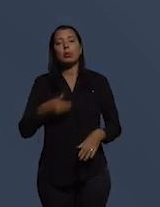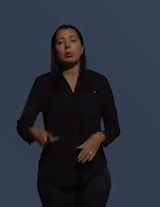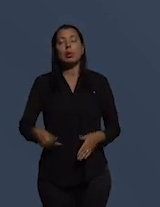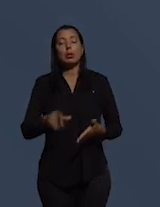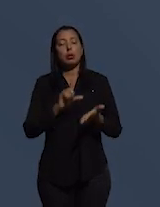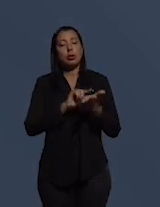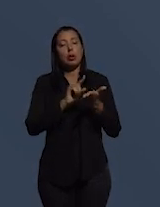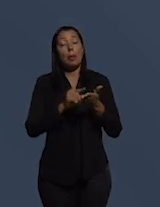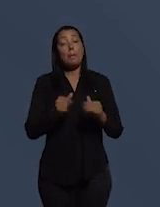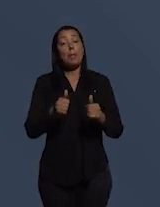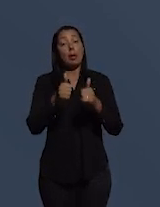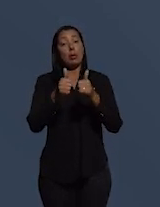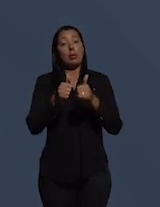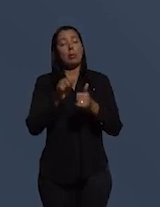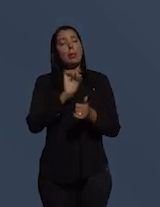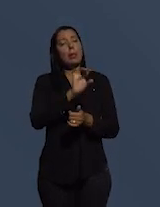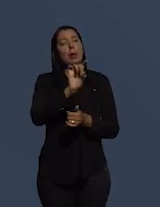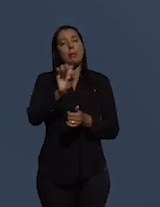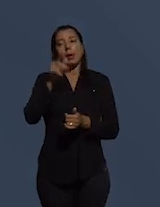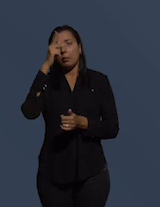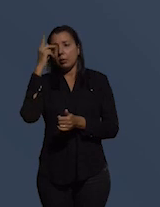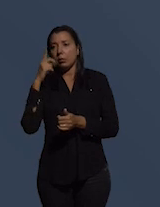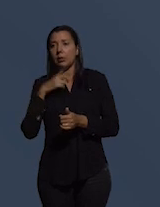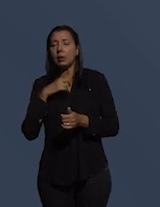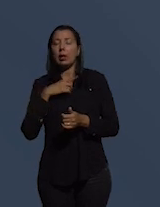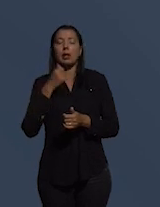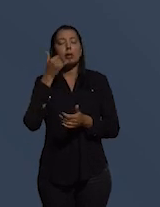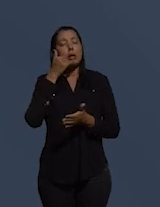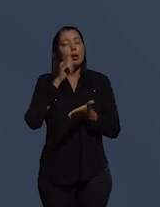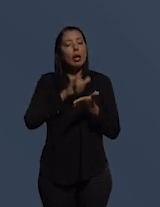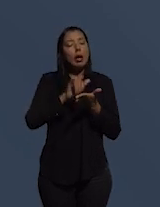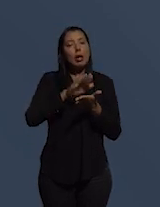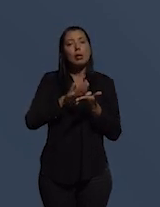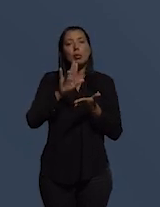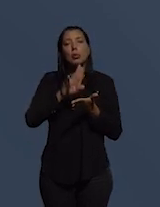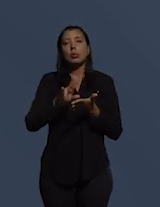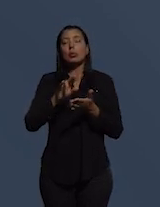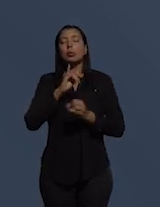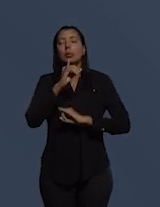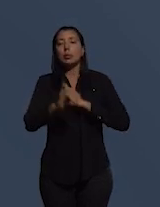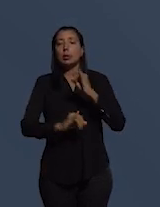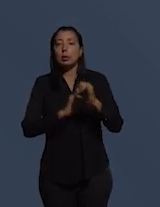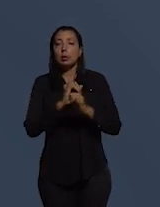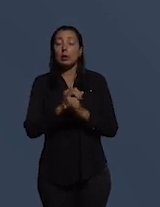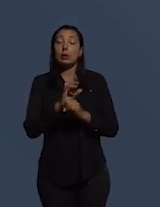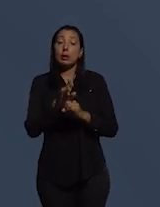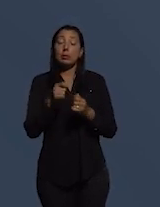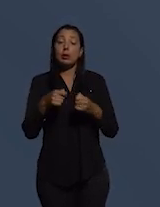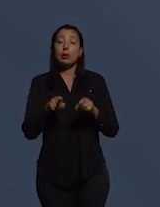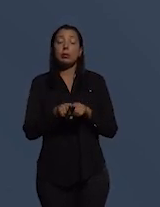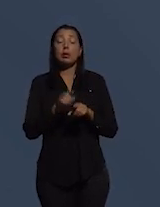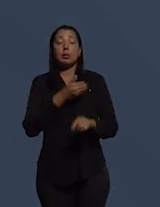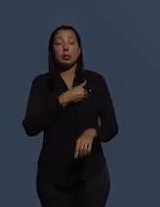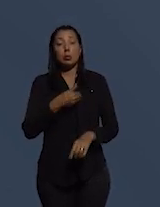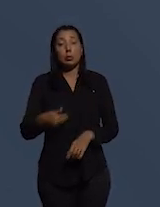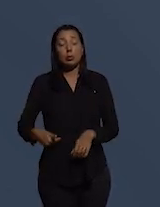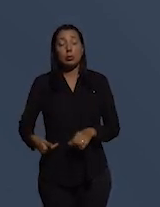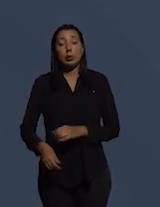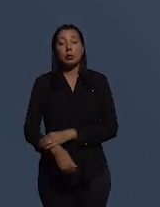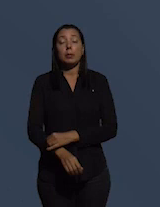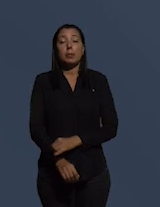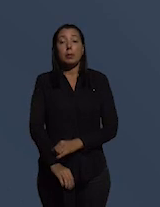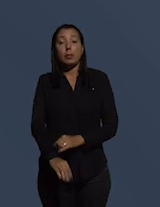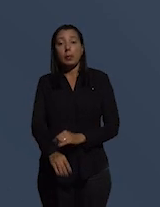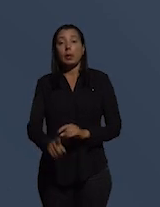mas cada vez mais pessoas têm smartphones e utilizam serviços online se oferecidos pelo governo e mais